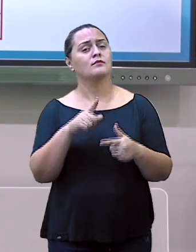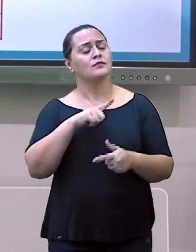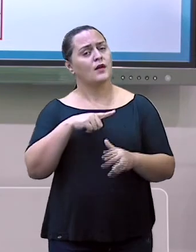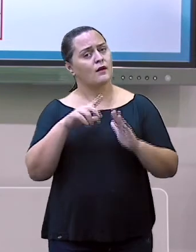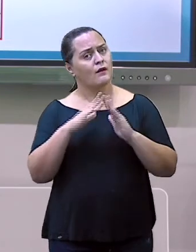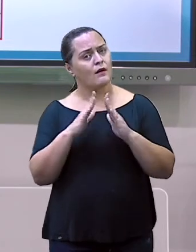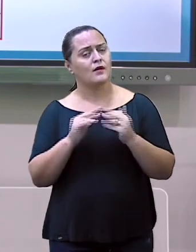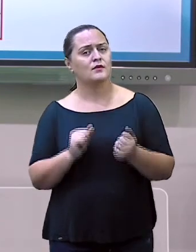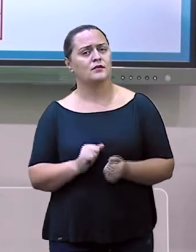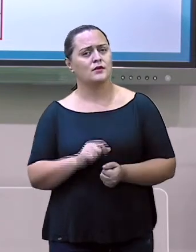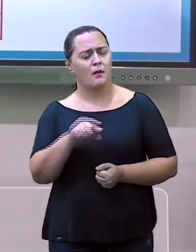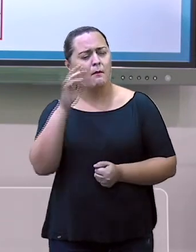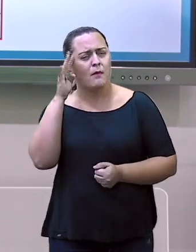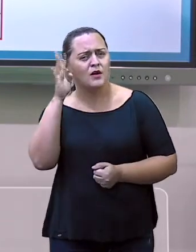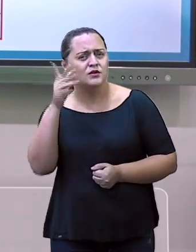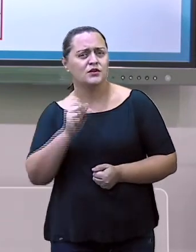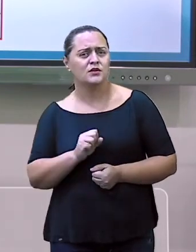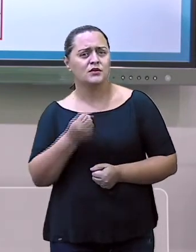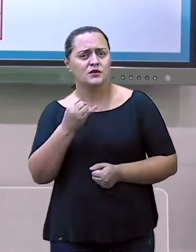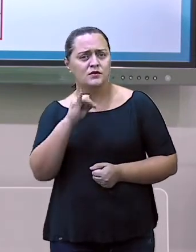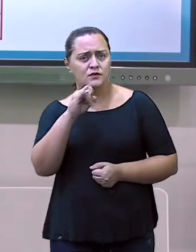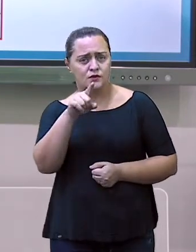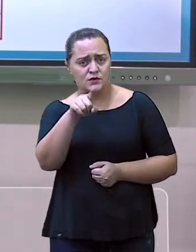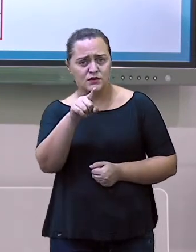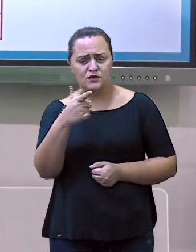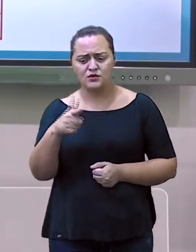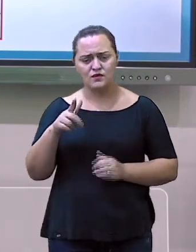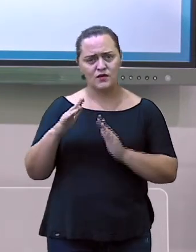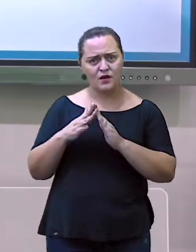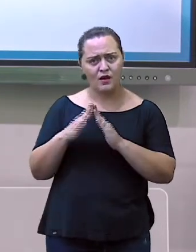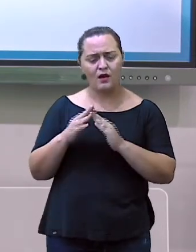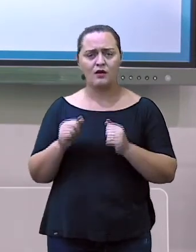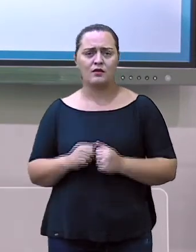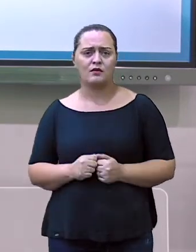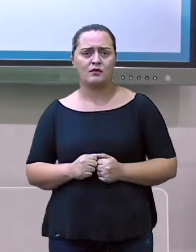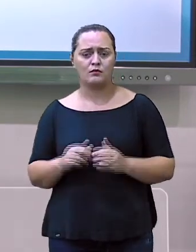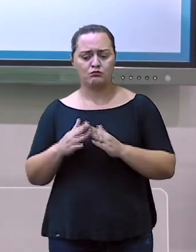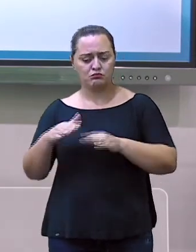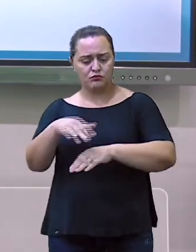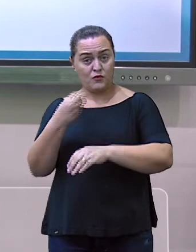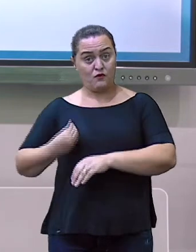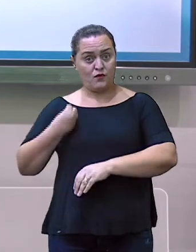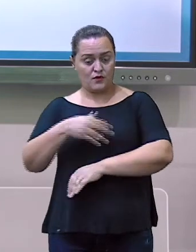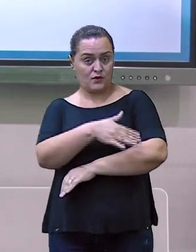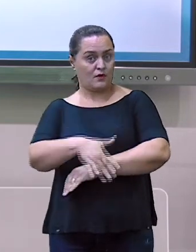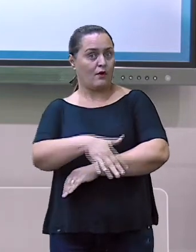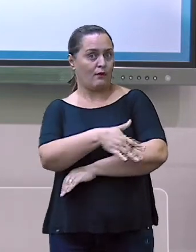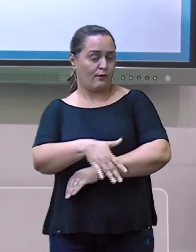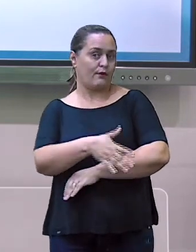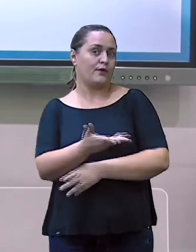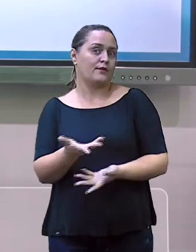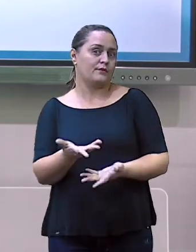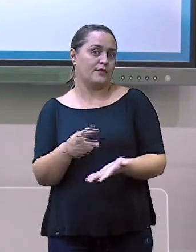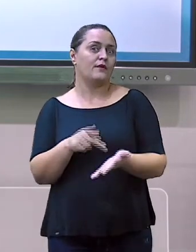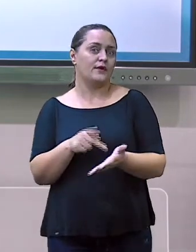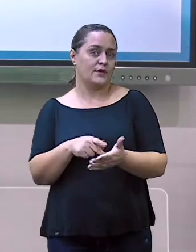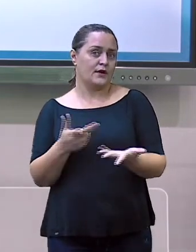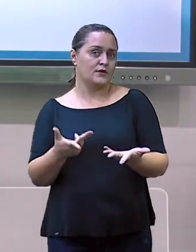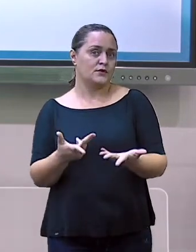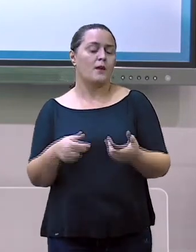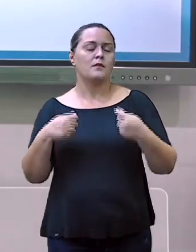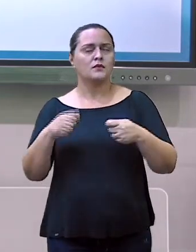todos têm o mesmo privilégio. Ok? Olha só. Depois dessa aula maravilhosa,